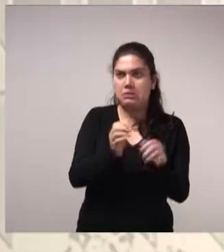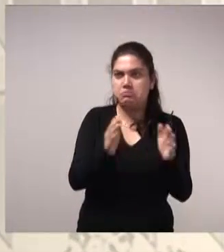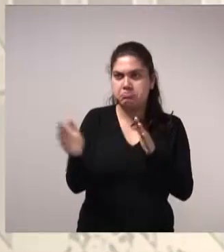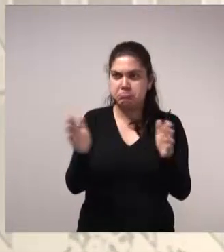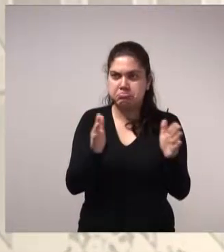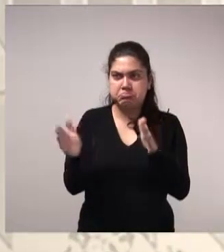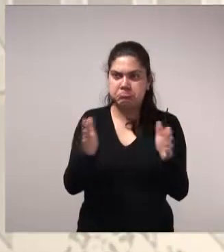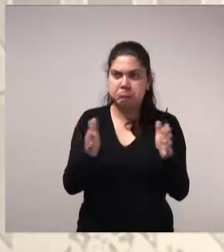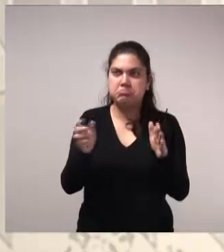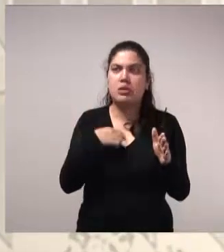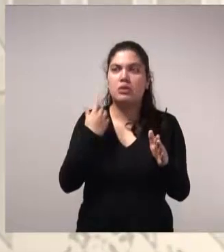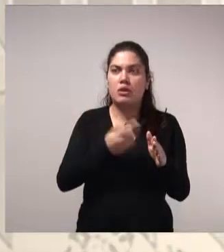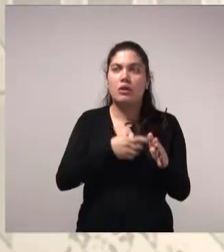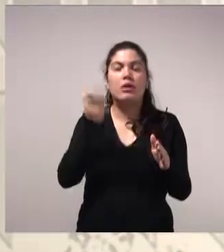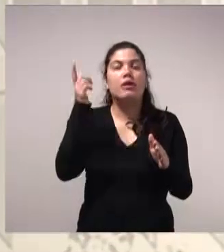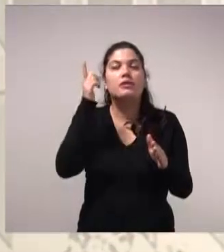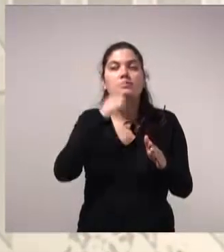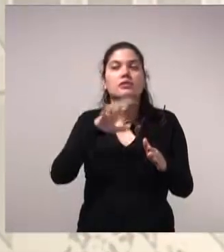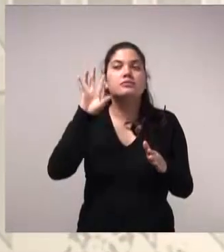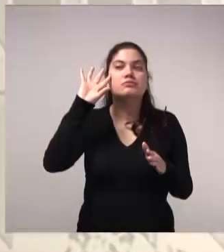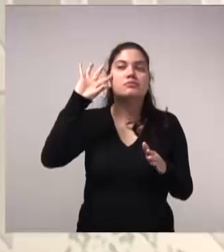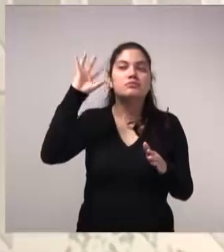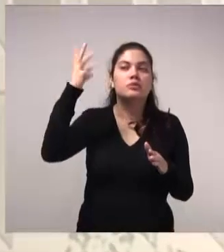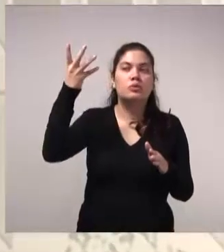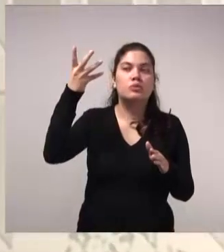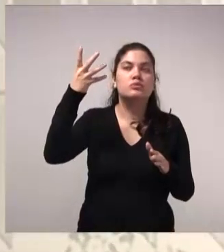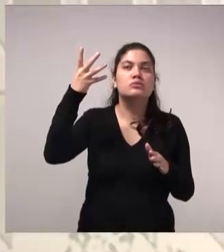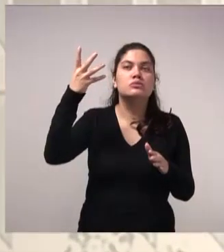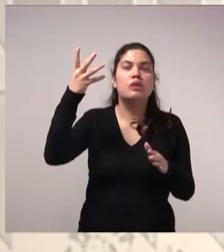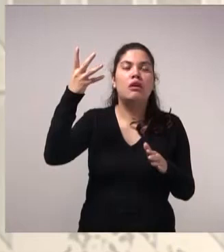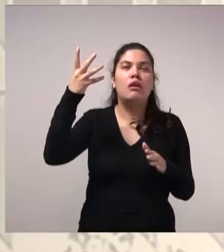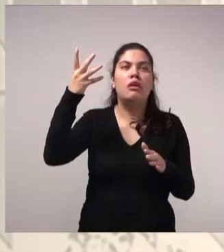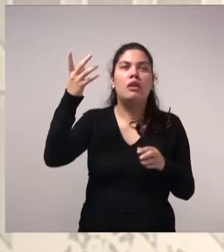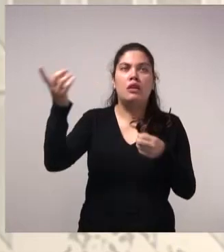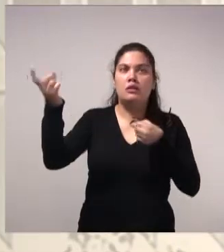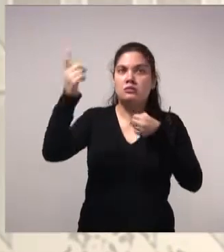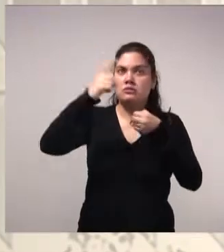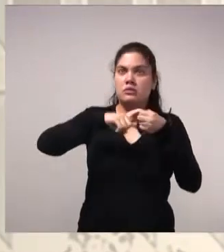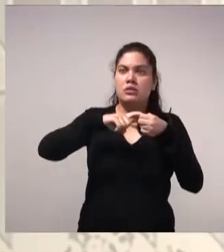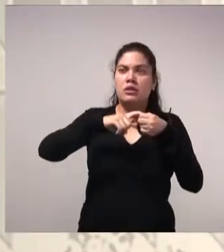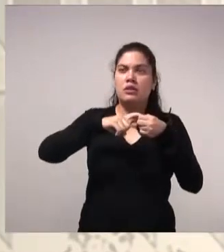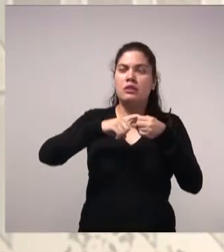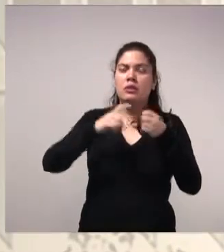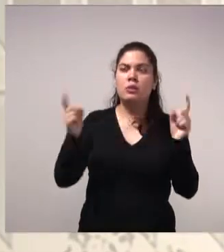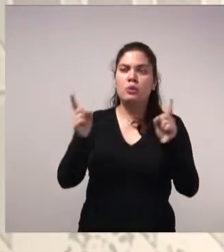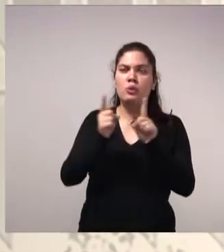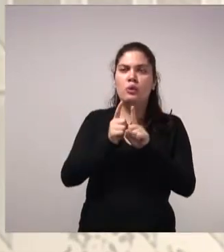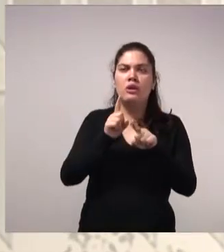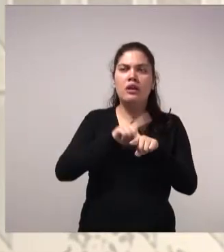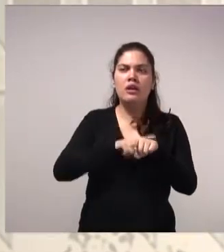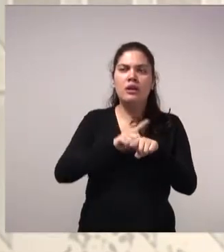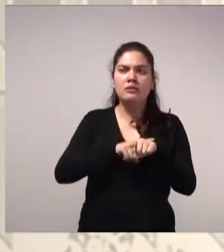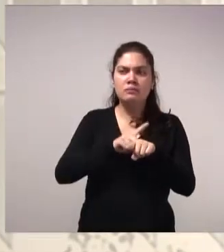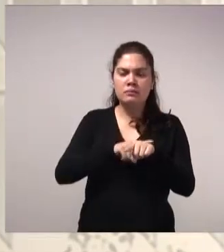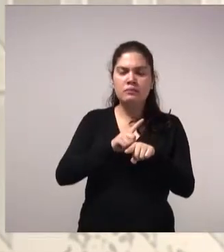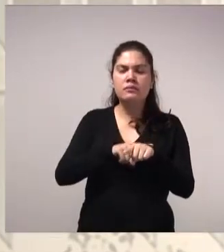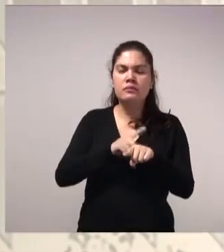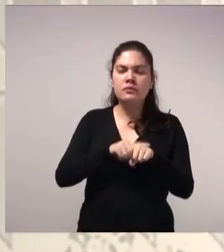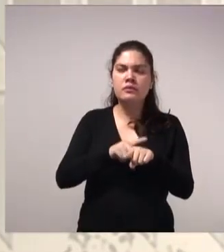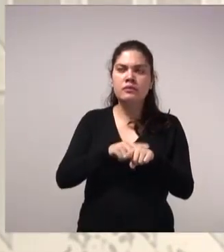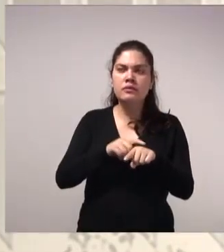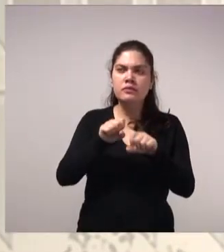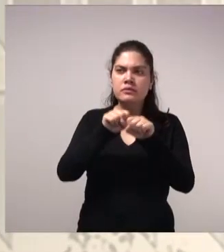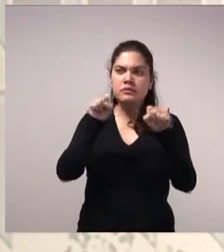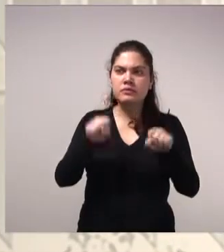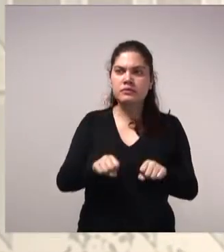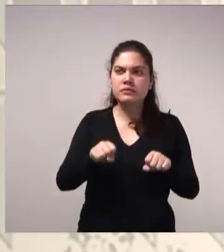consegue obter soluções aí com retorno de curto a médio prazo, para um sistema que vai